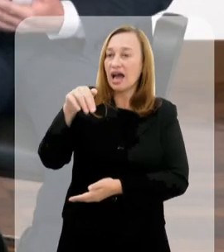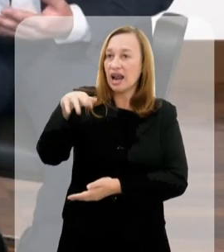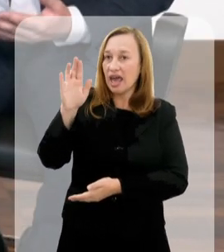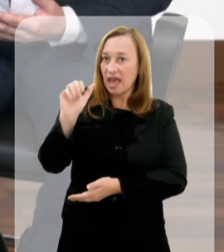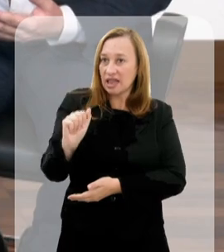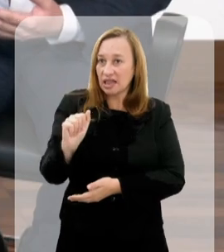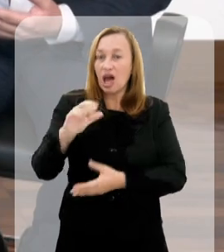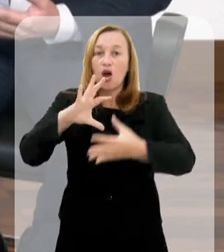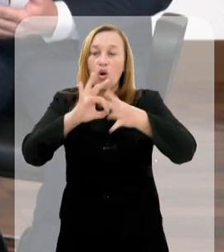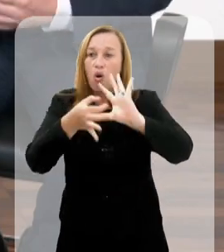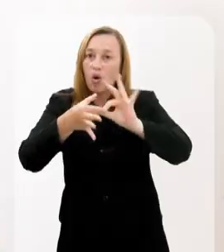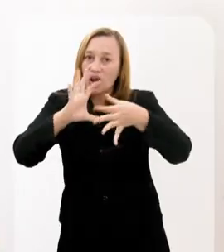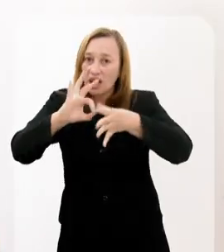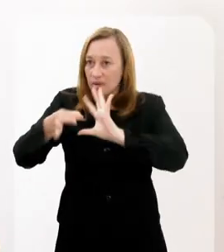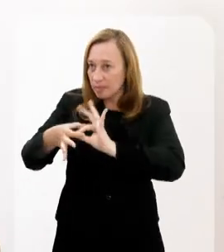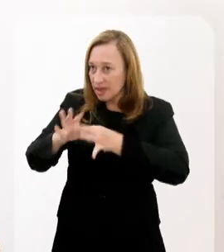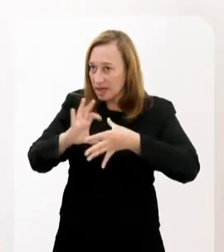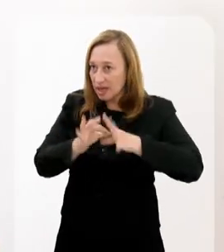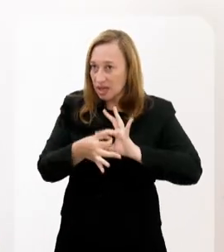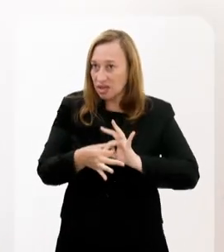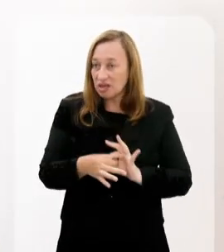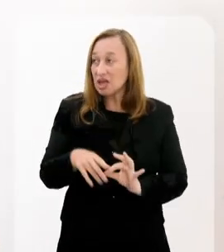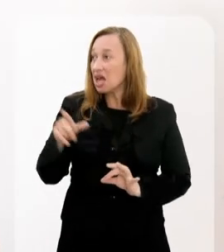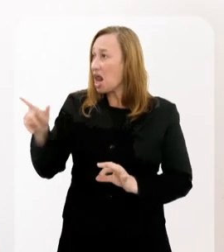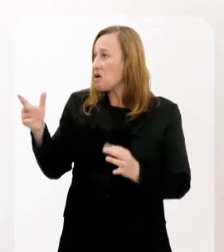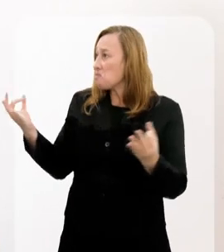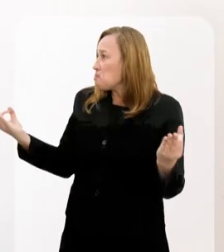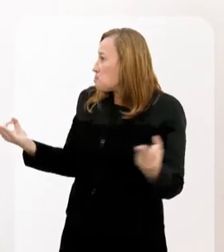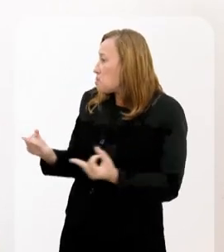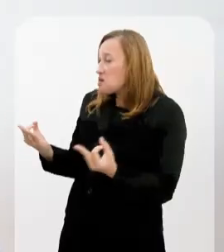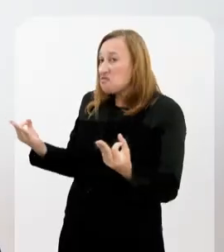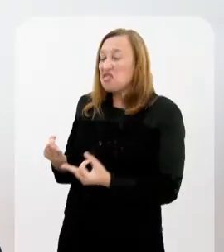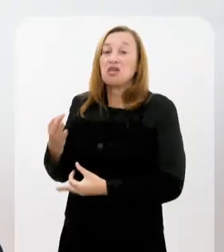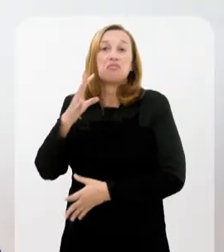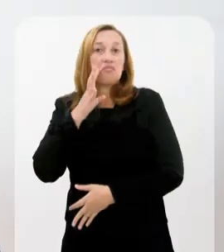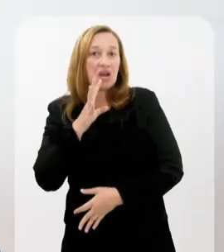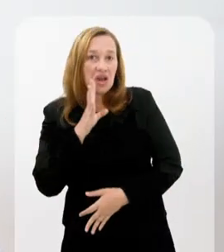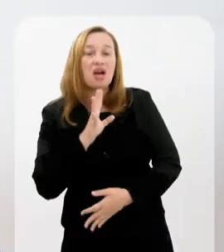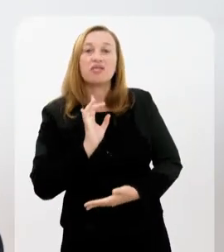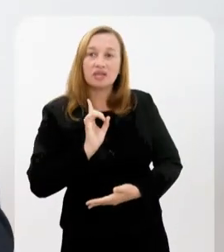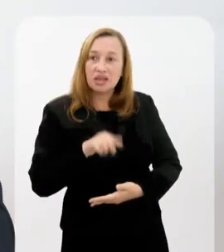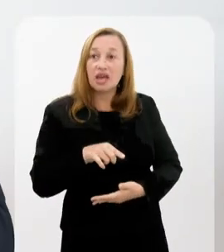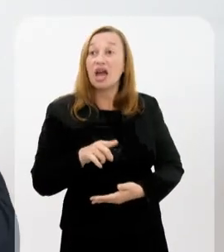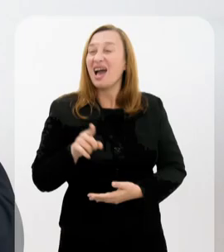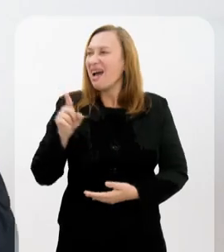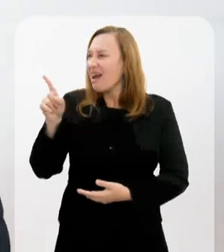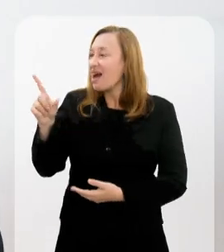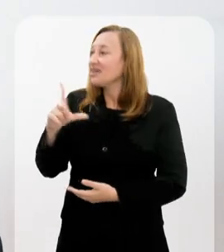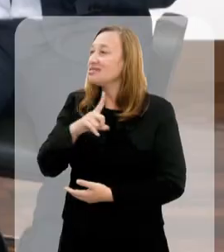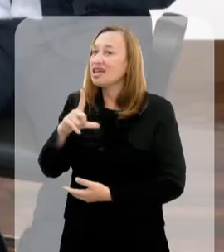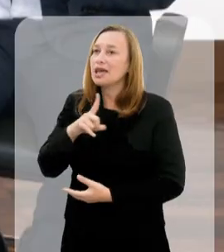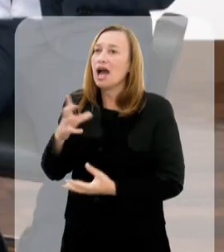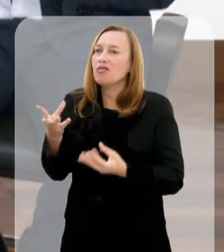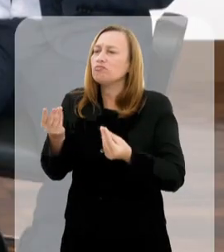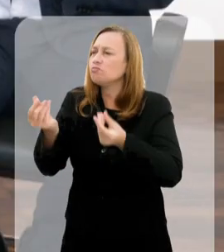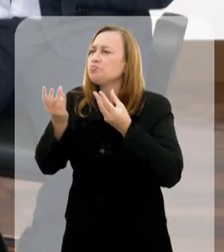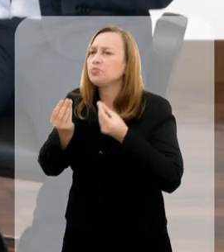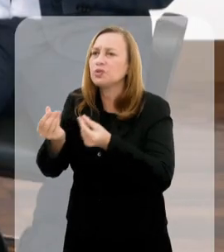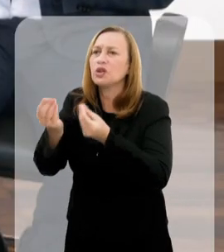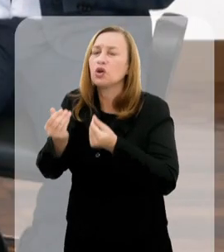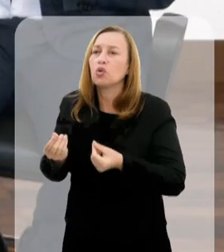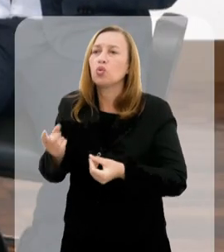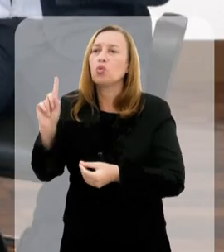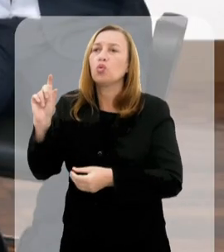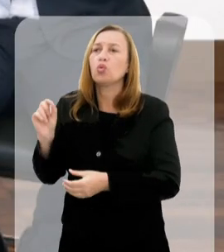né? É um legado aí das Olimpíadas. Eu lá, gente, magnífico. Muito legal, né? Porque eu acho que ali tem a essência